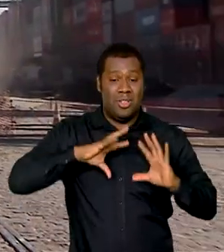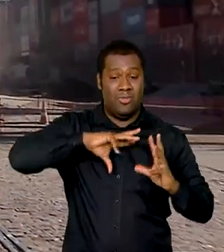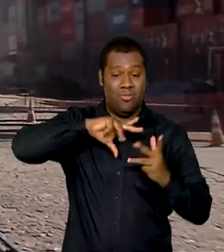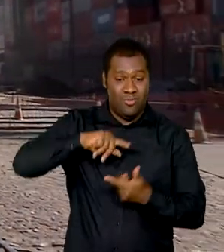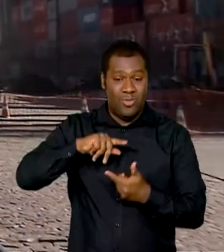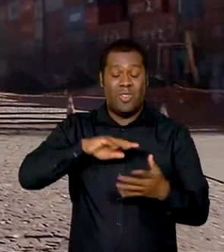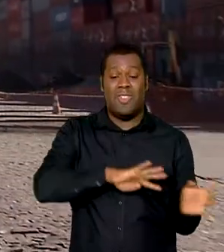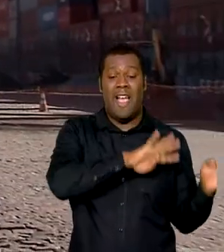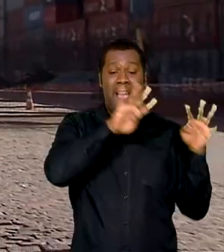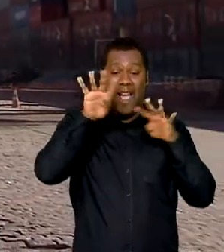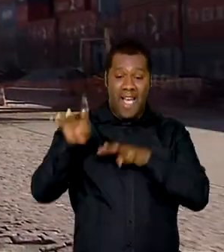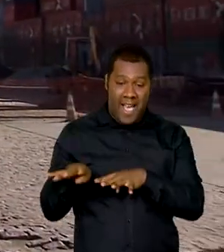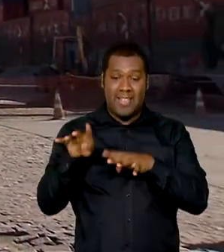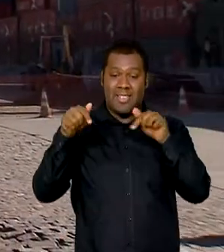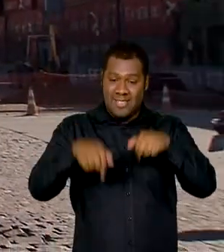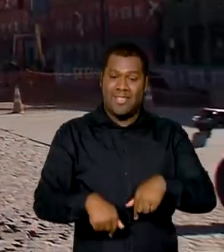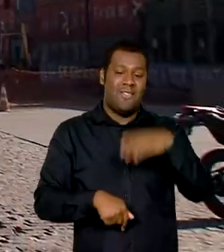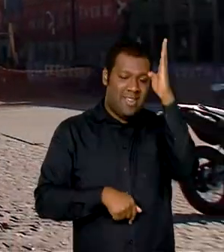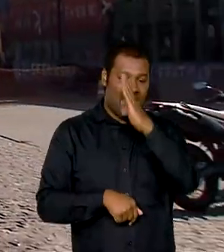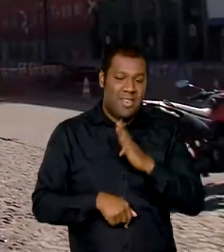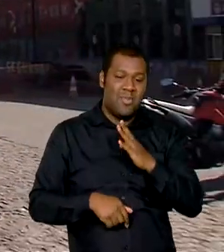boas práticas sanitárias adotadas pelo Brasil.